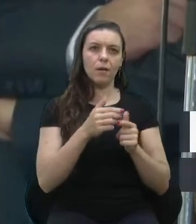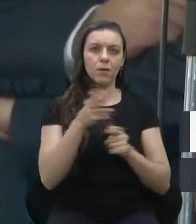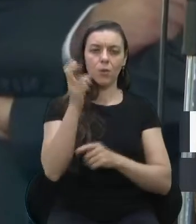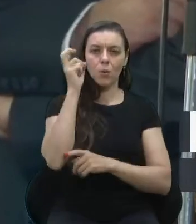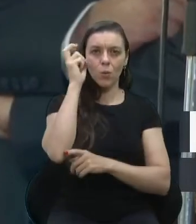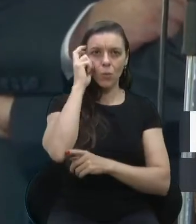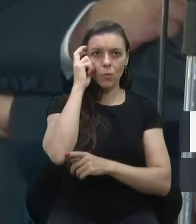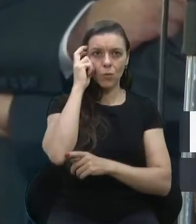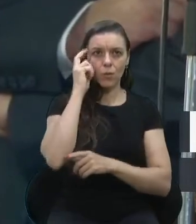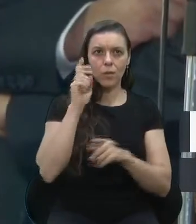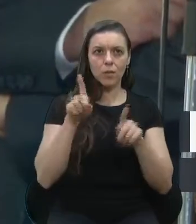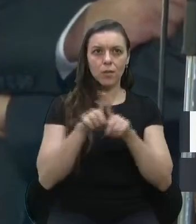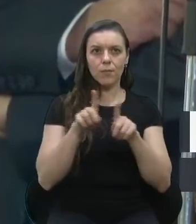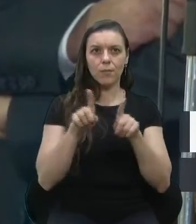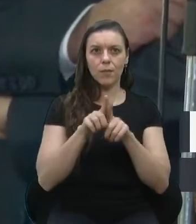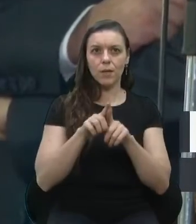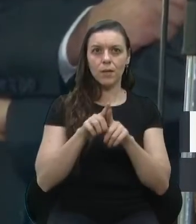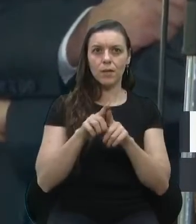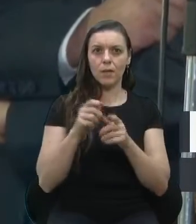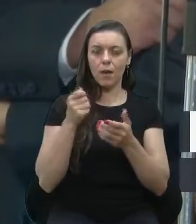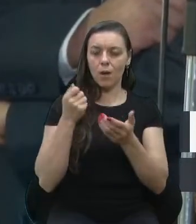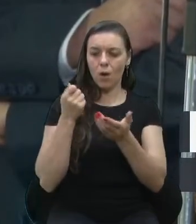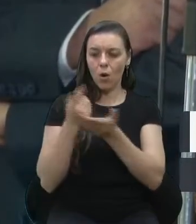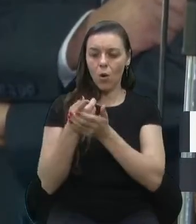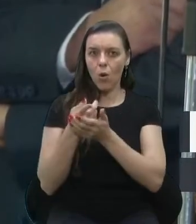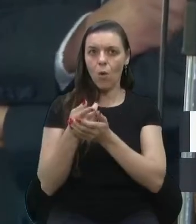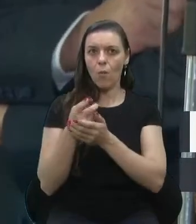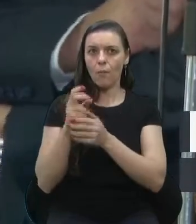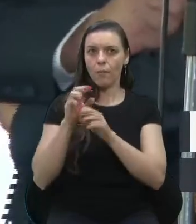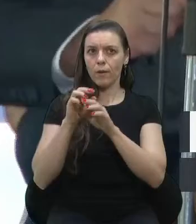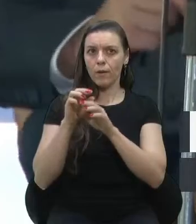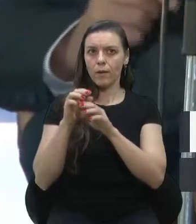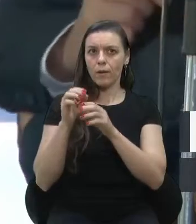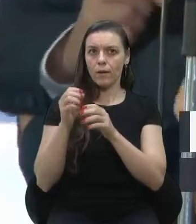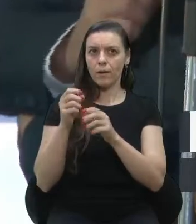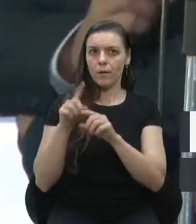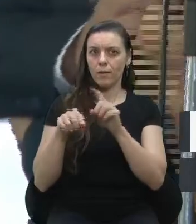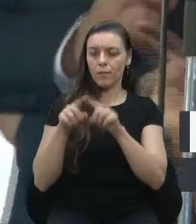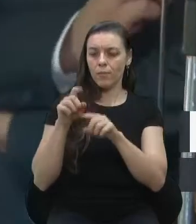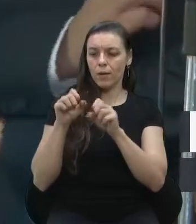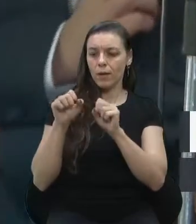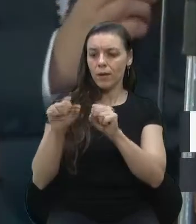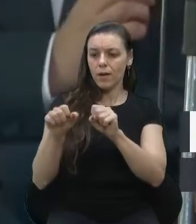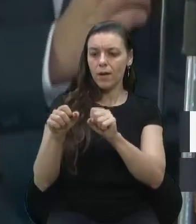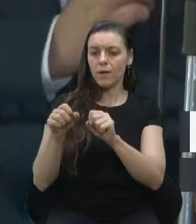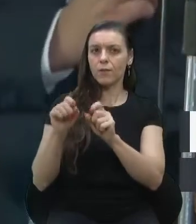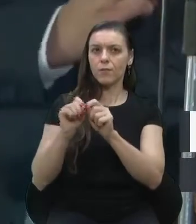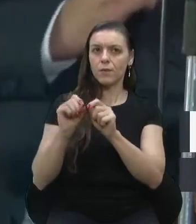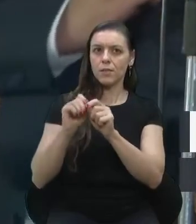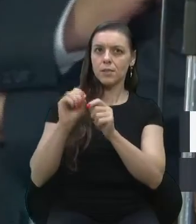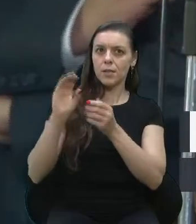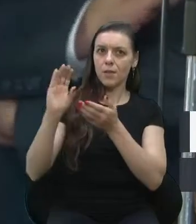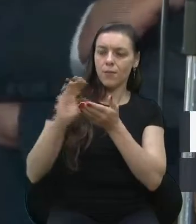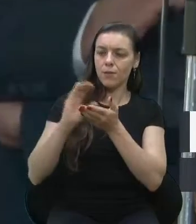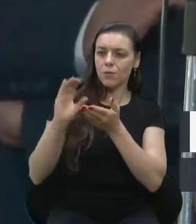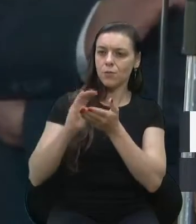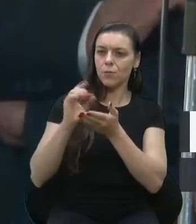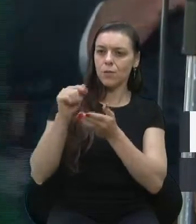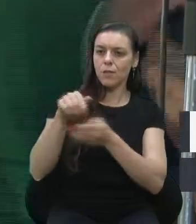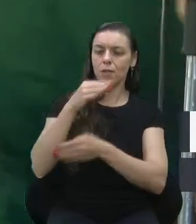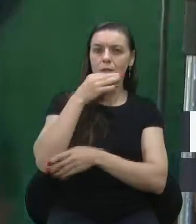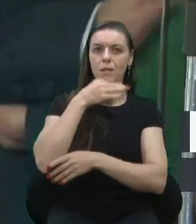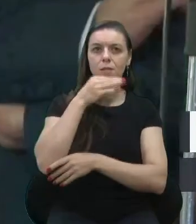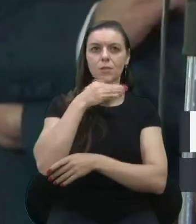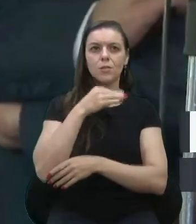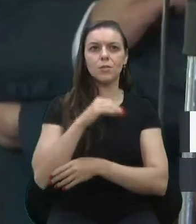ou seja, da compra que ela vai fazer no mercadinho do seu bairro, do investimento que ela vai fazer em Caxias do Sul.